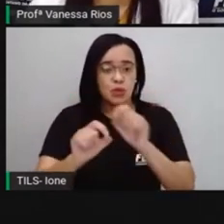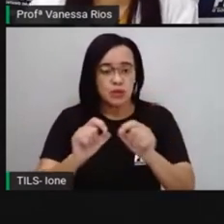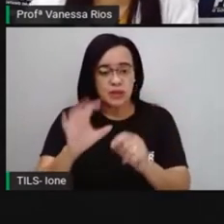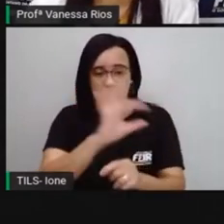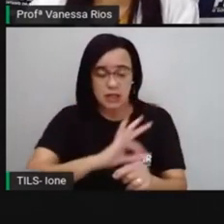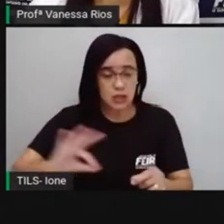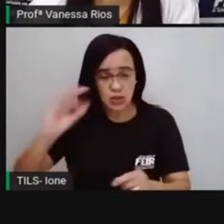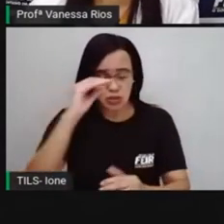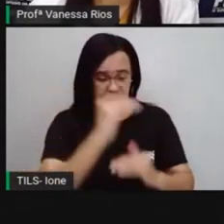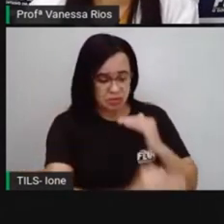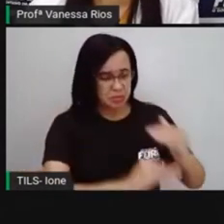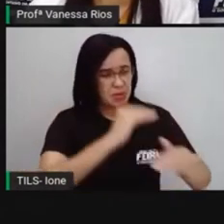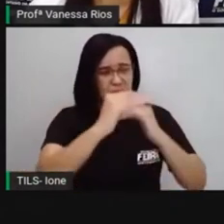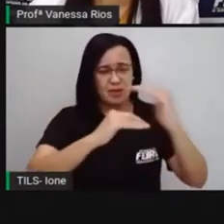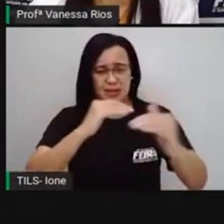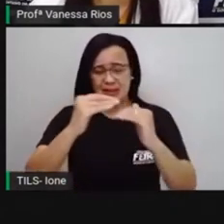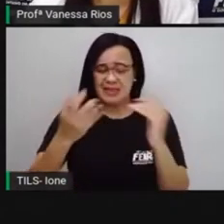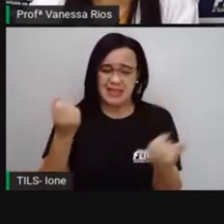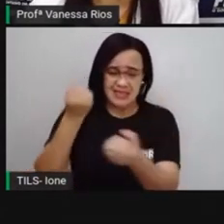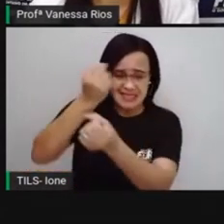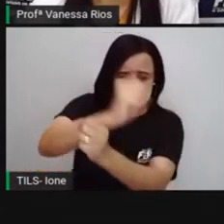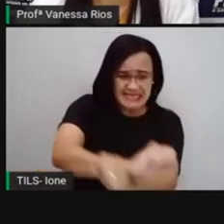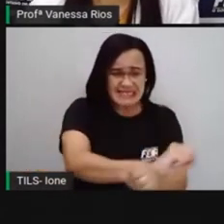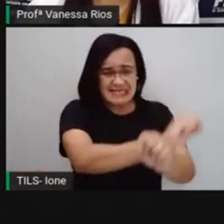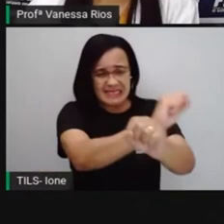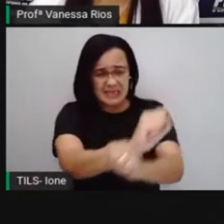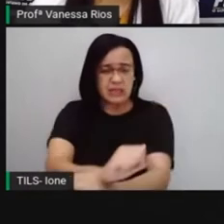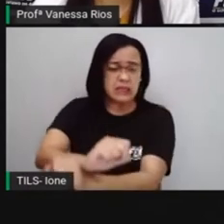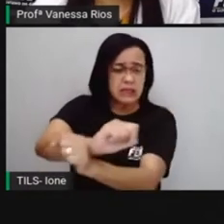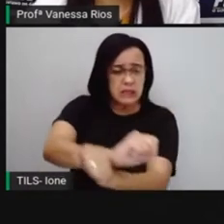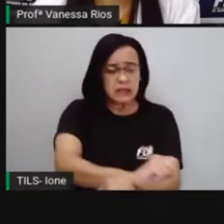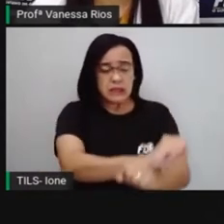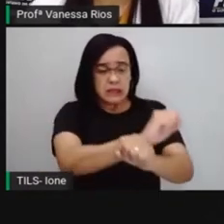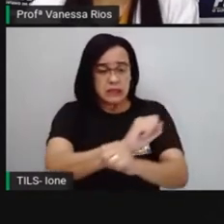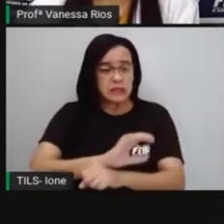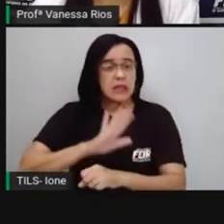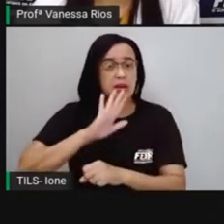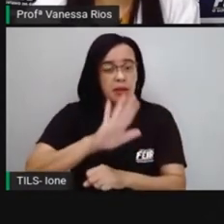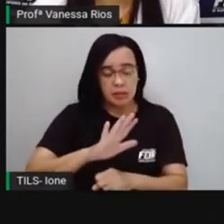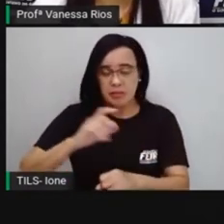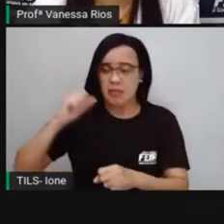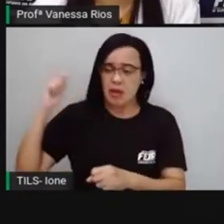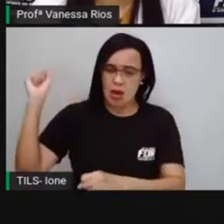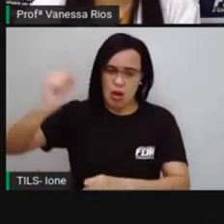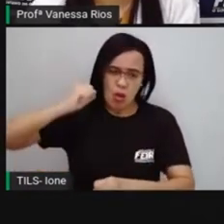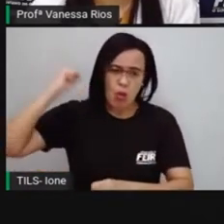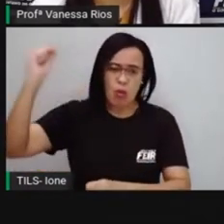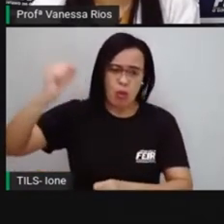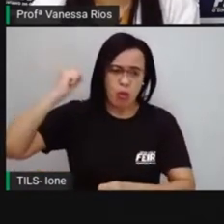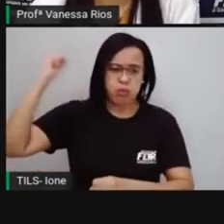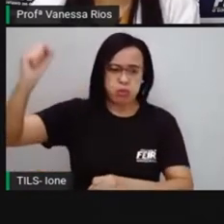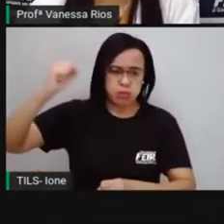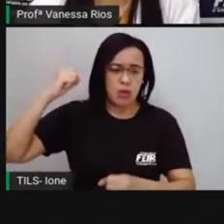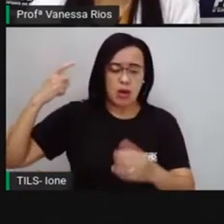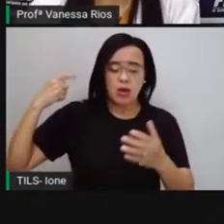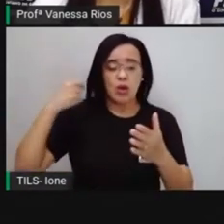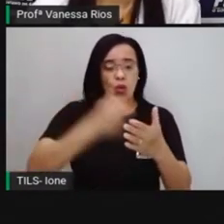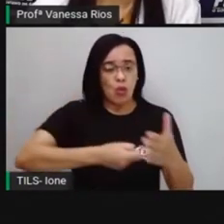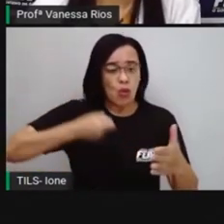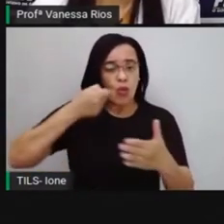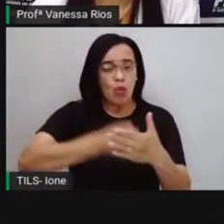escravização dos africanos, né? Apesar da resistência, apesar da luta, traz aí